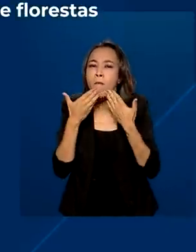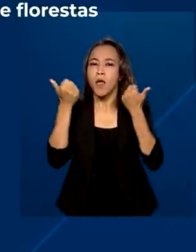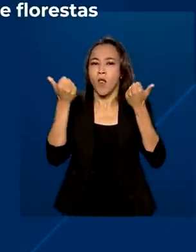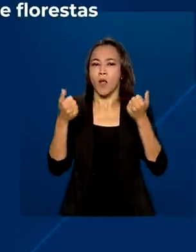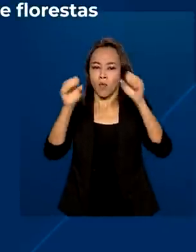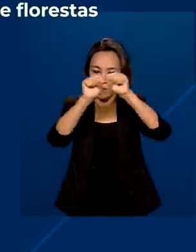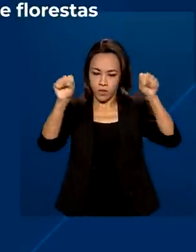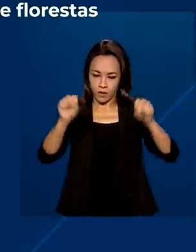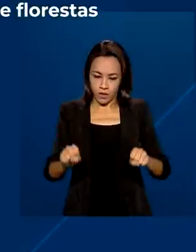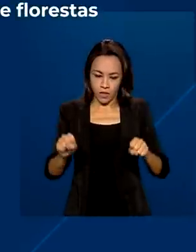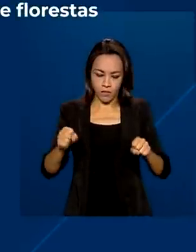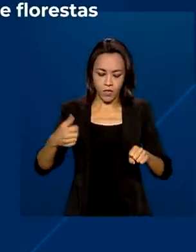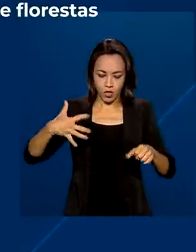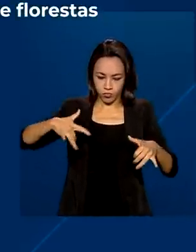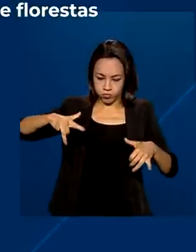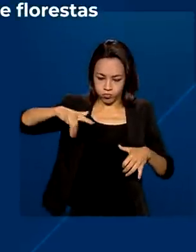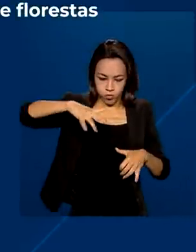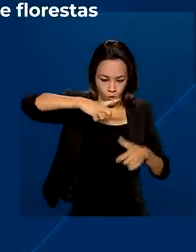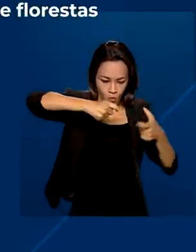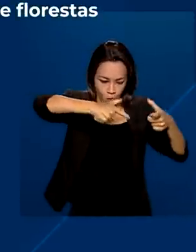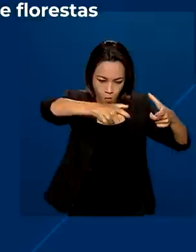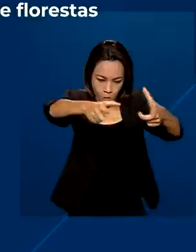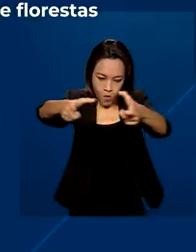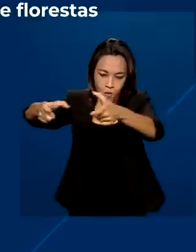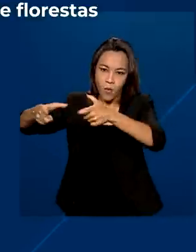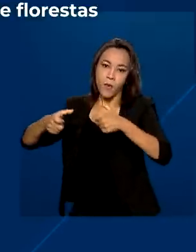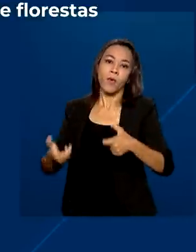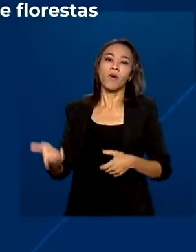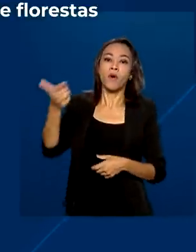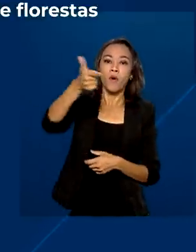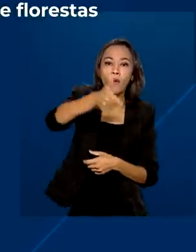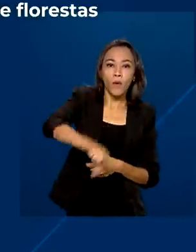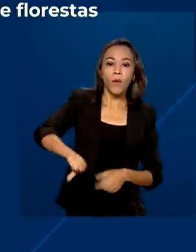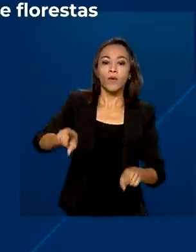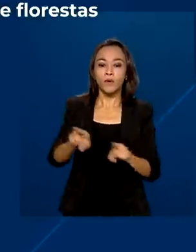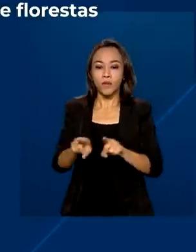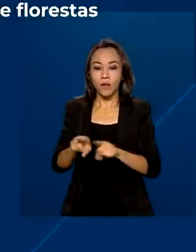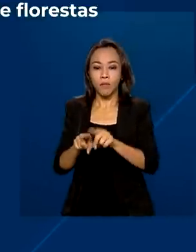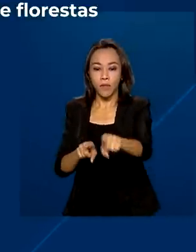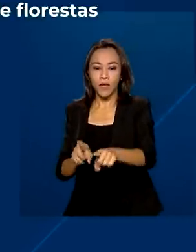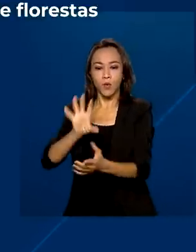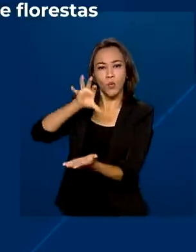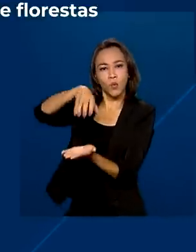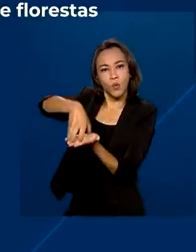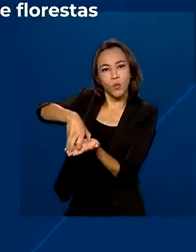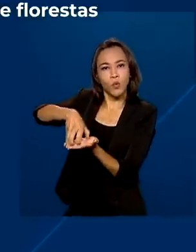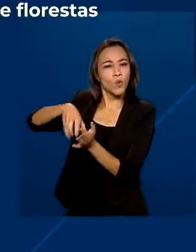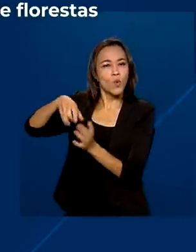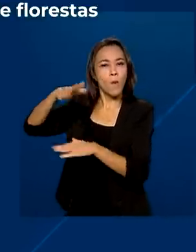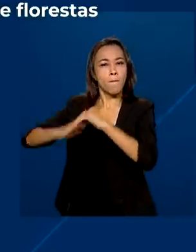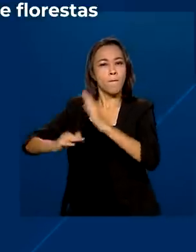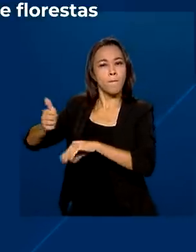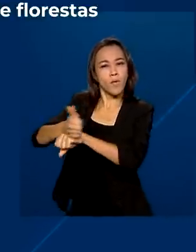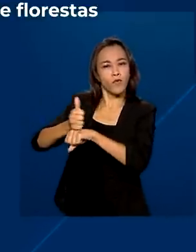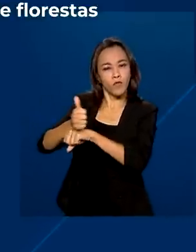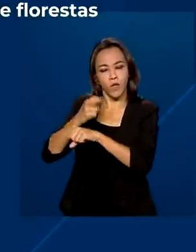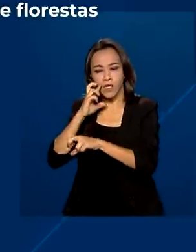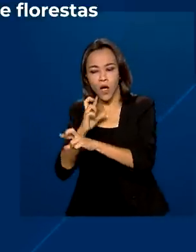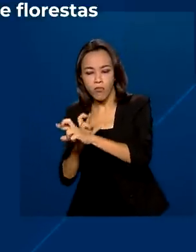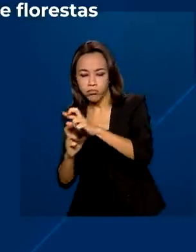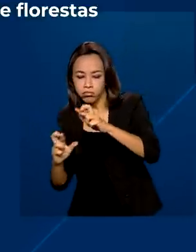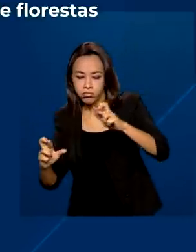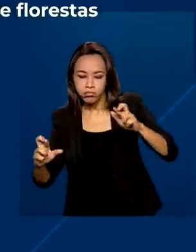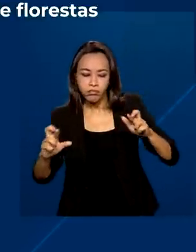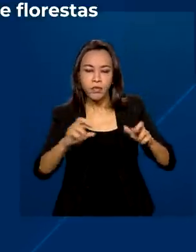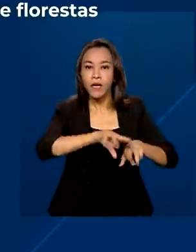imagem de florestas. Além disso, foi lançada a Operação Guardiões do Bioma, que conta com profissionais e apoio de